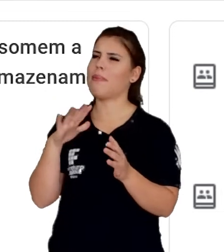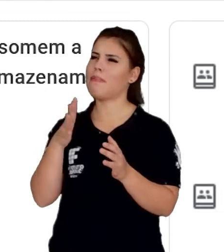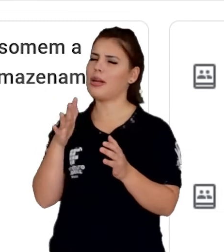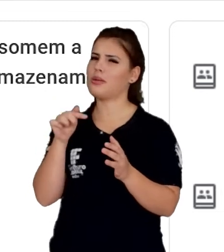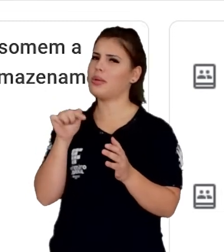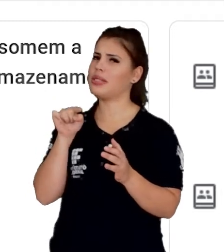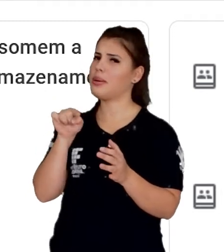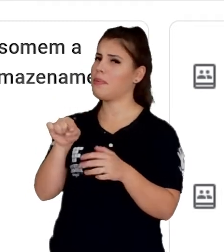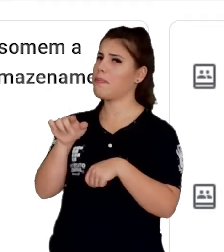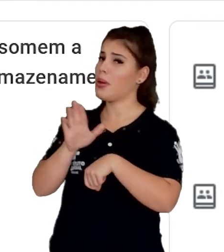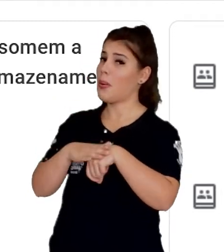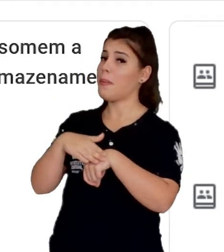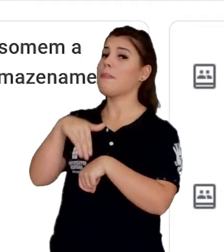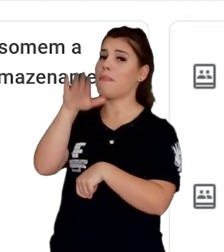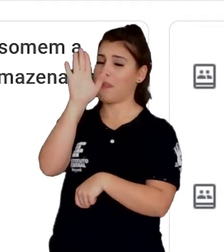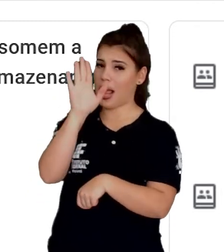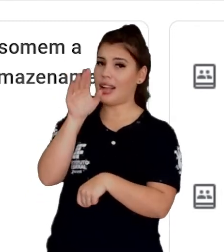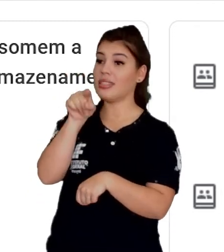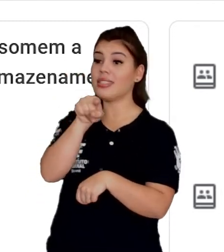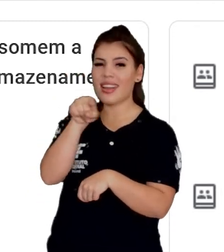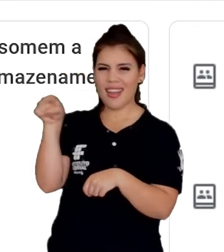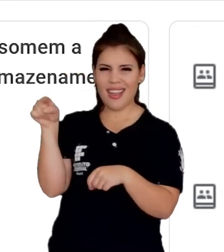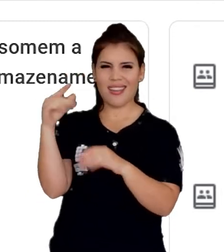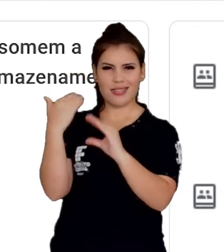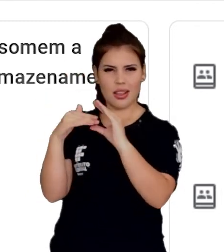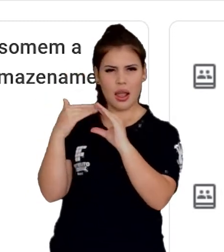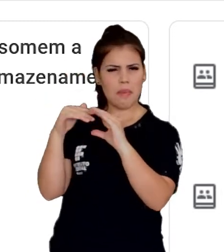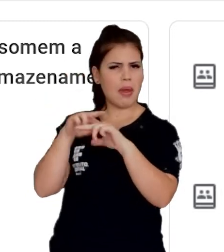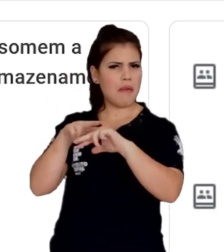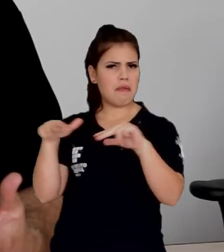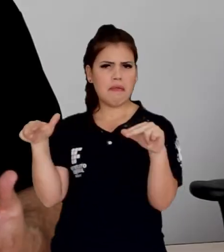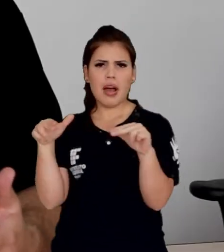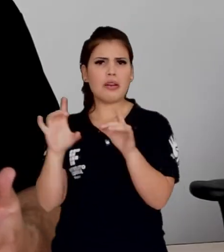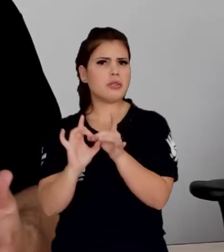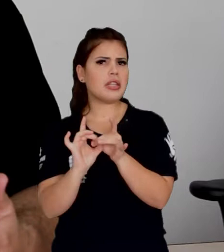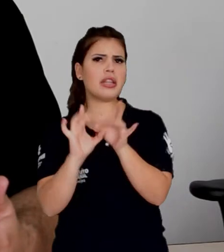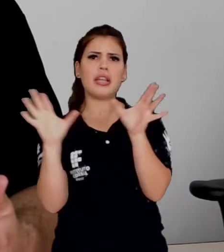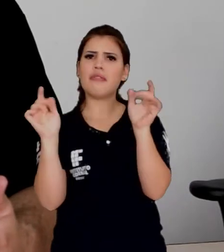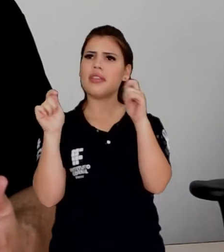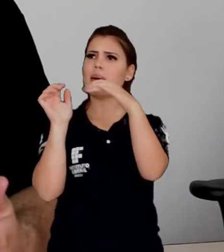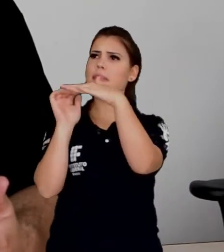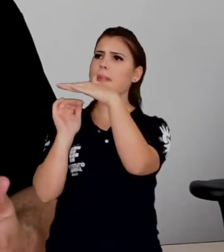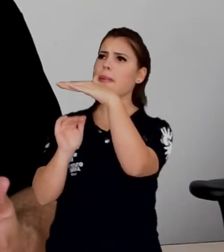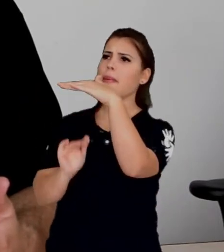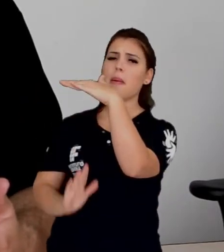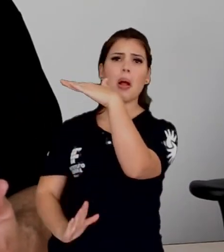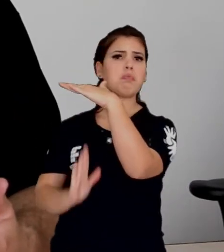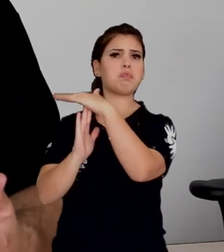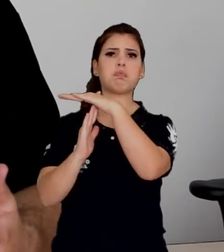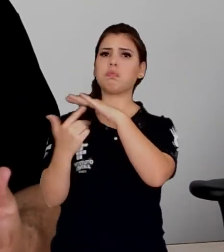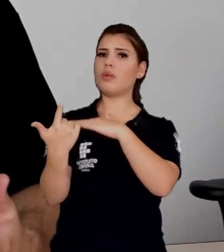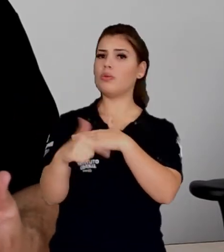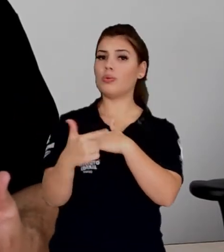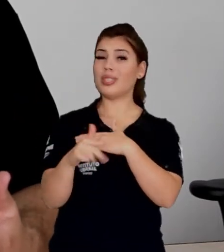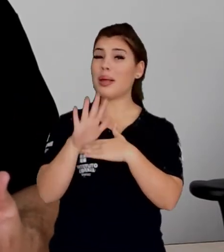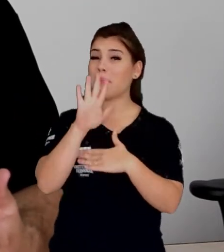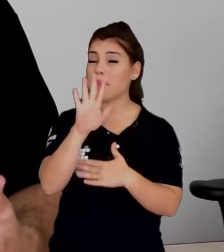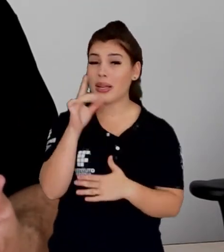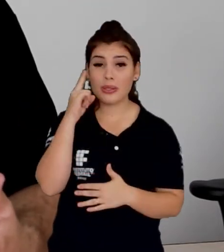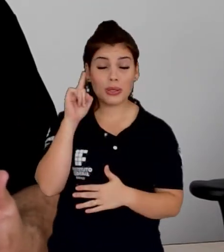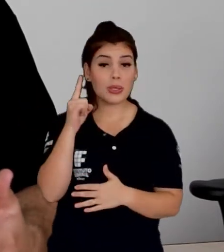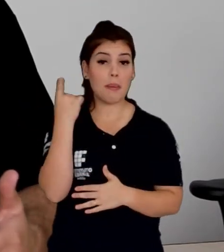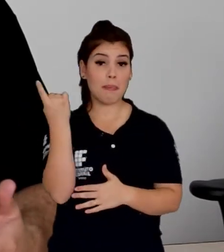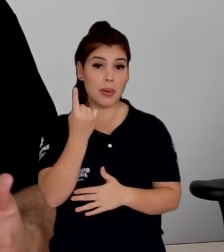e-mail, e essas 7 mil contas que tinham um consumo, um armazenamento ilimitado, elas passarão, a partir do dia 1º de julho, a ter um